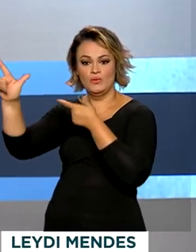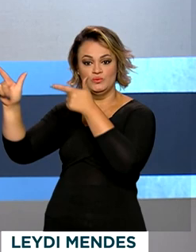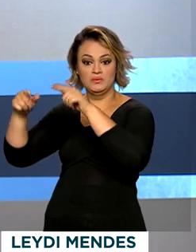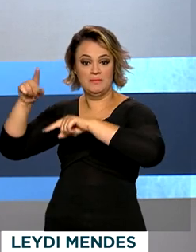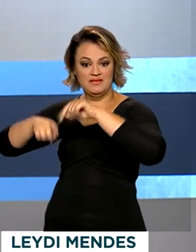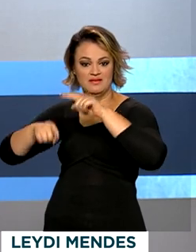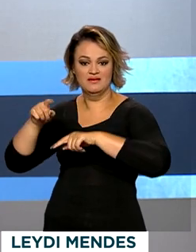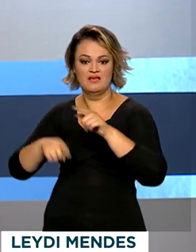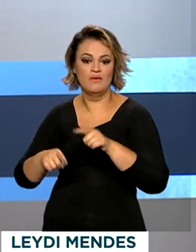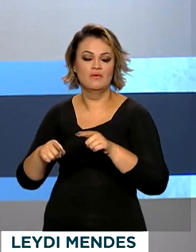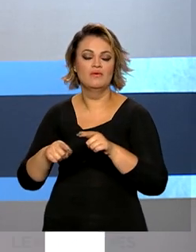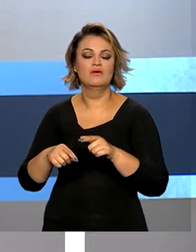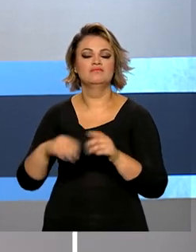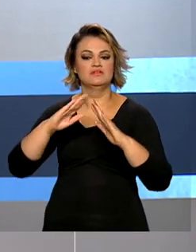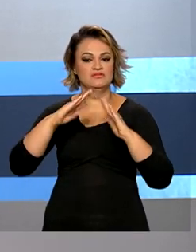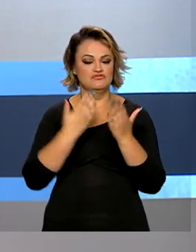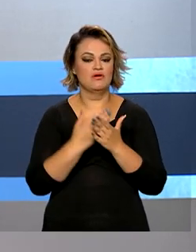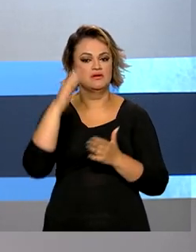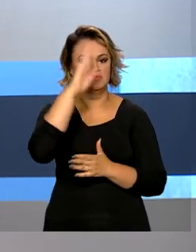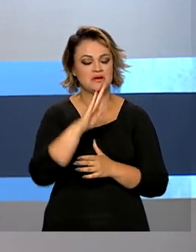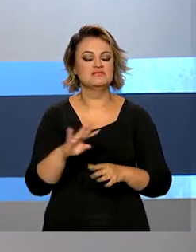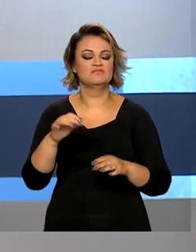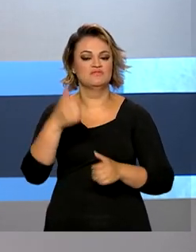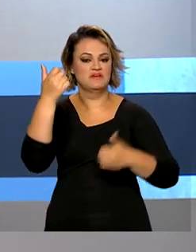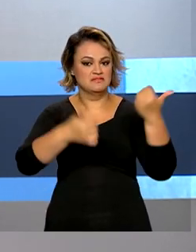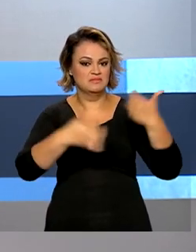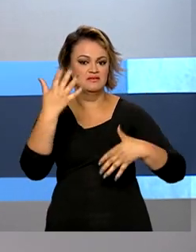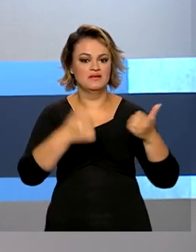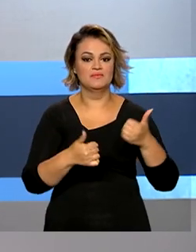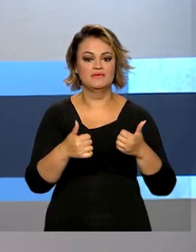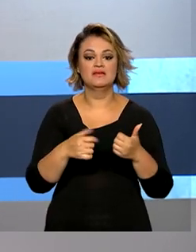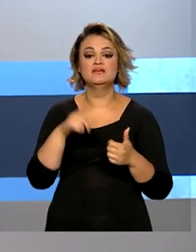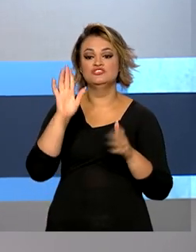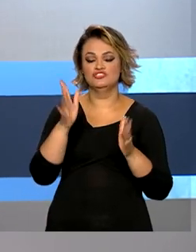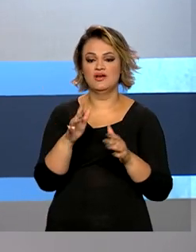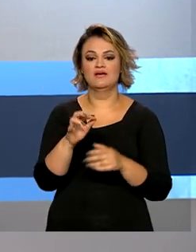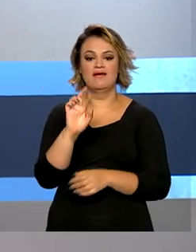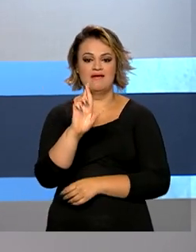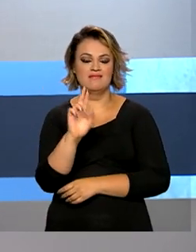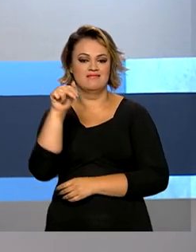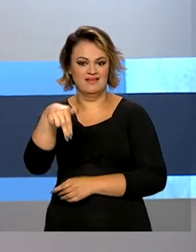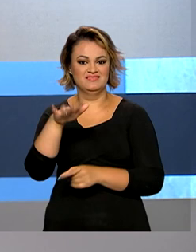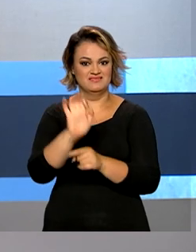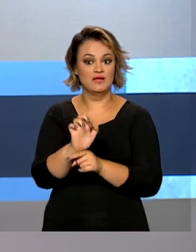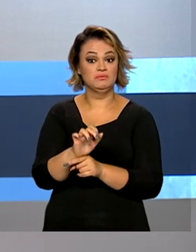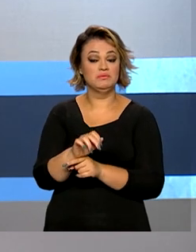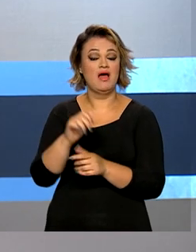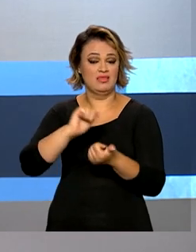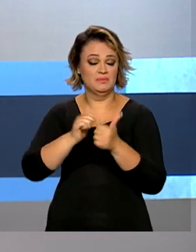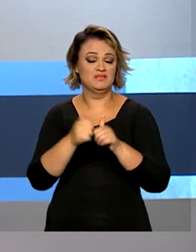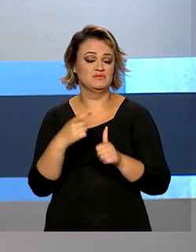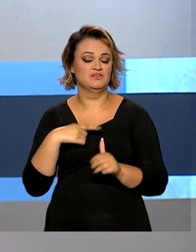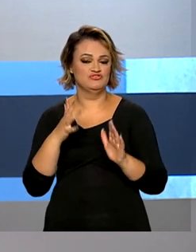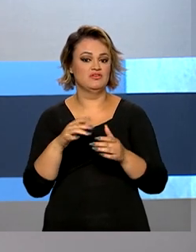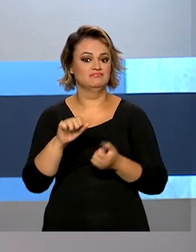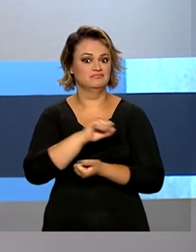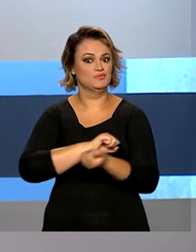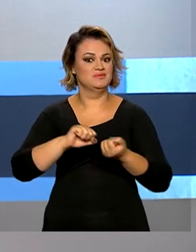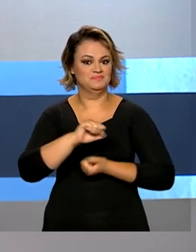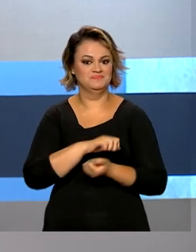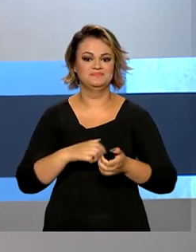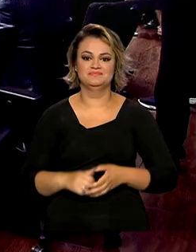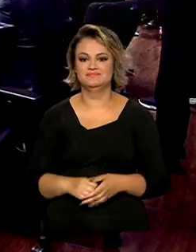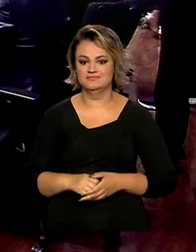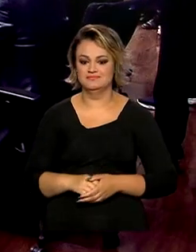ser levado para escolas de todo o país. Os equipamentos já são usados no Rio Grande do Sul. Veja na reportagem de Jéssica Gonçalves.